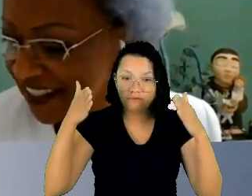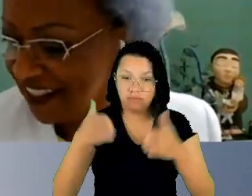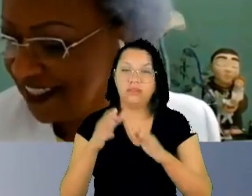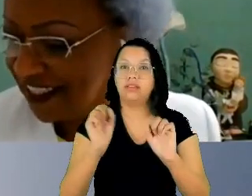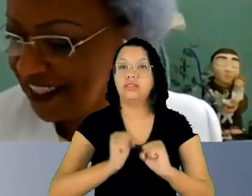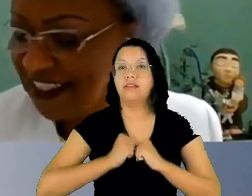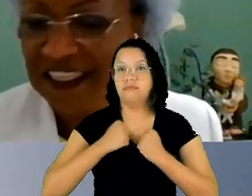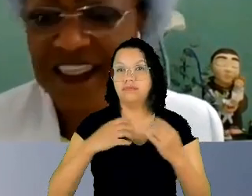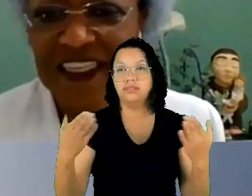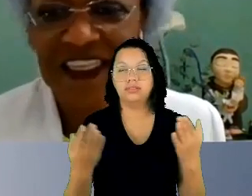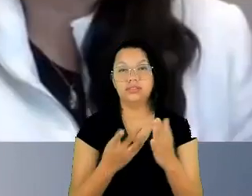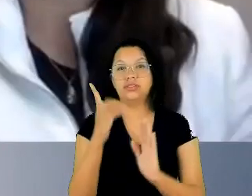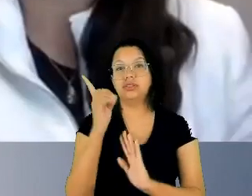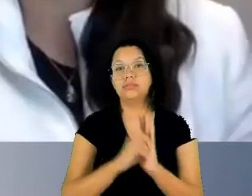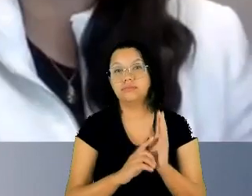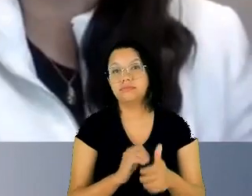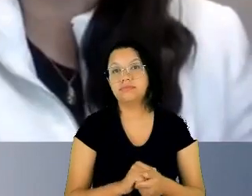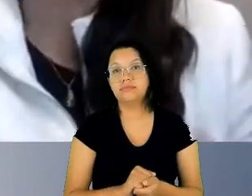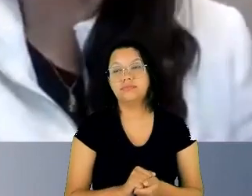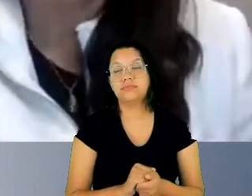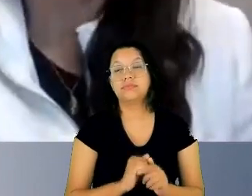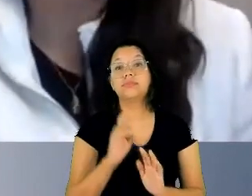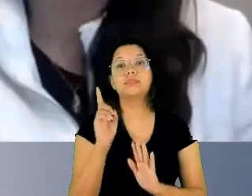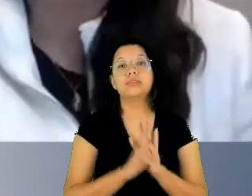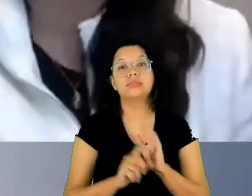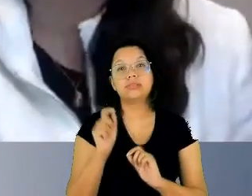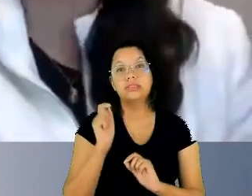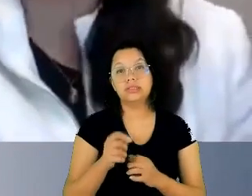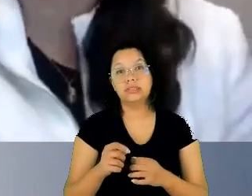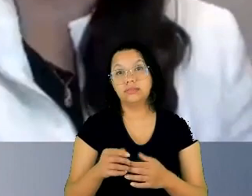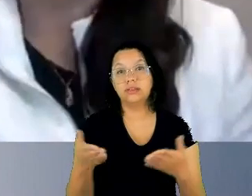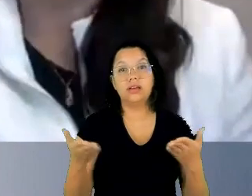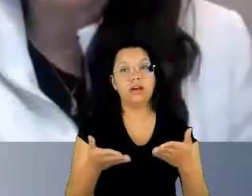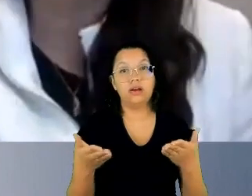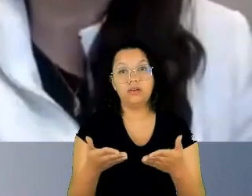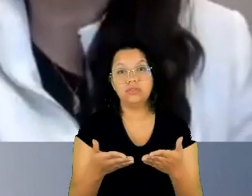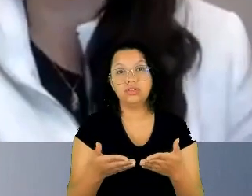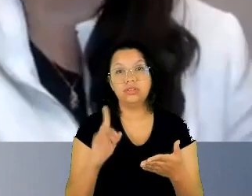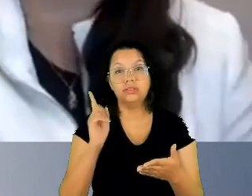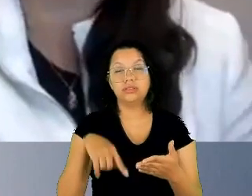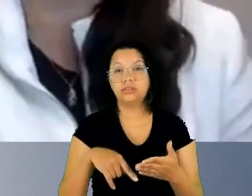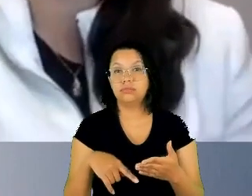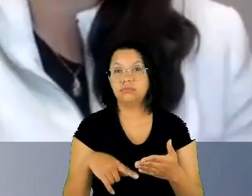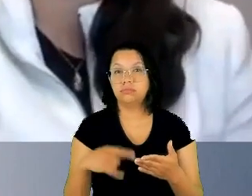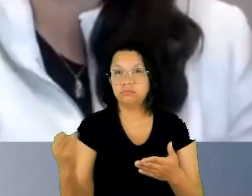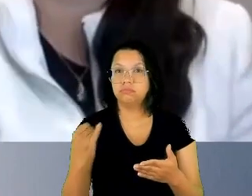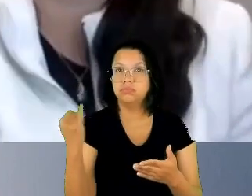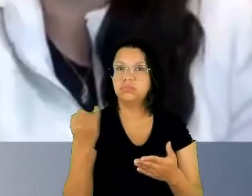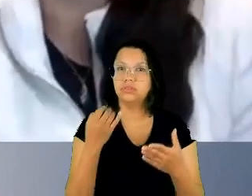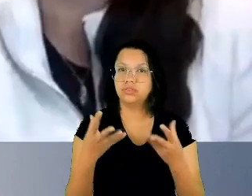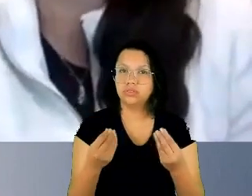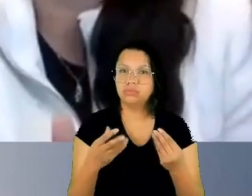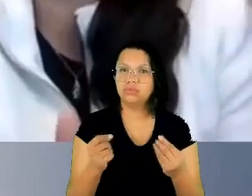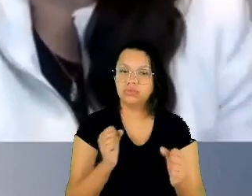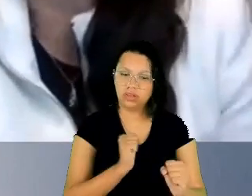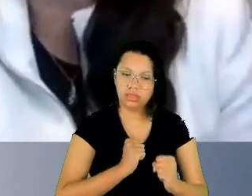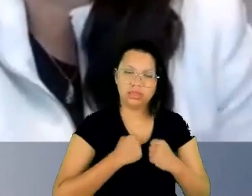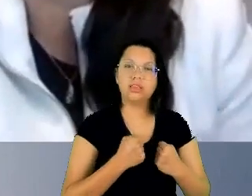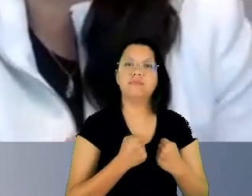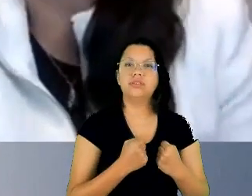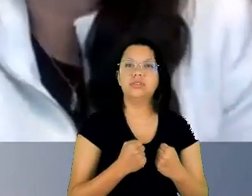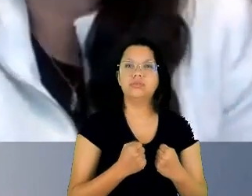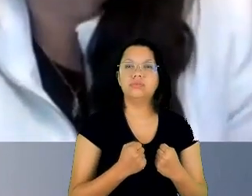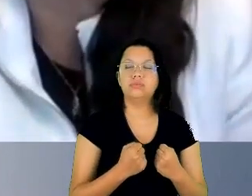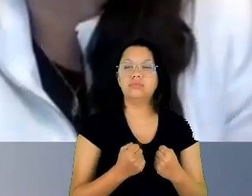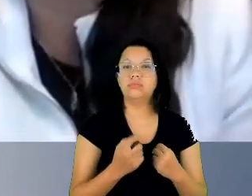direitos que na atualidade são tão importantes de serem defendidos, como diz Joaquim Reraflores, os direitos humanos